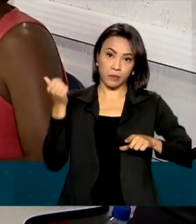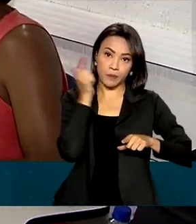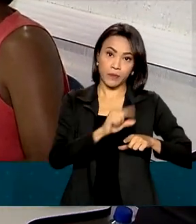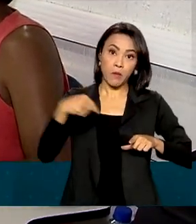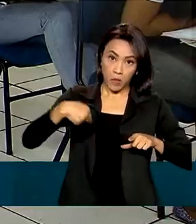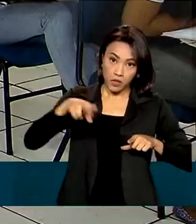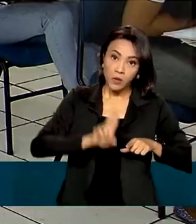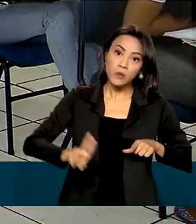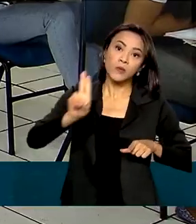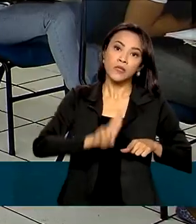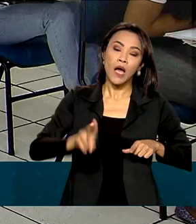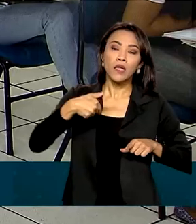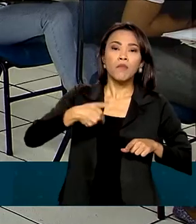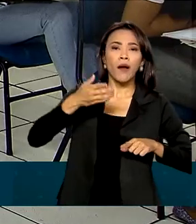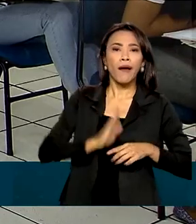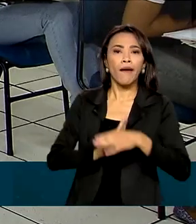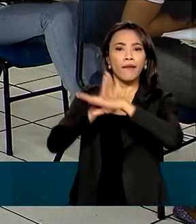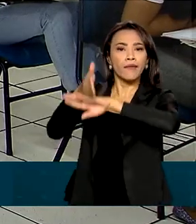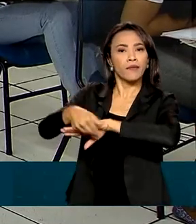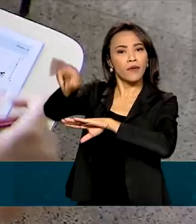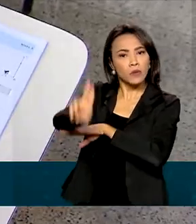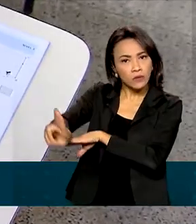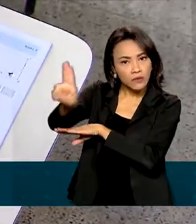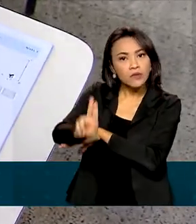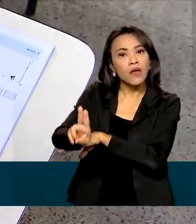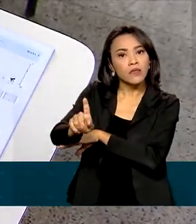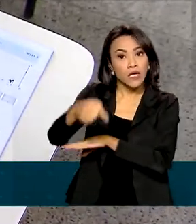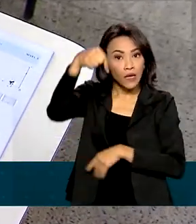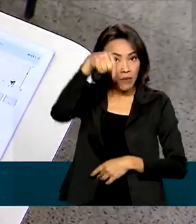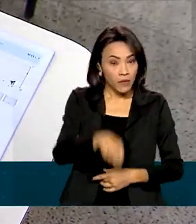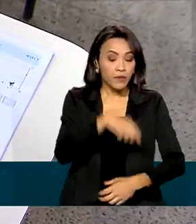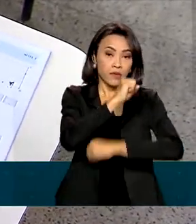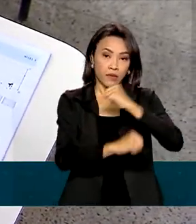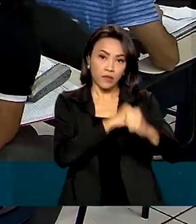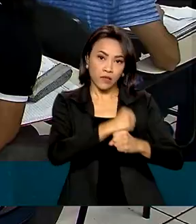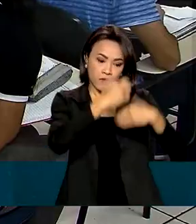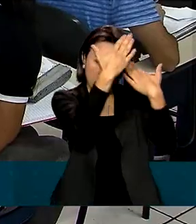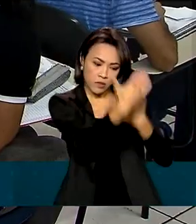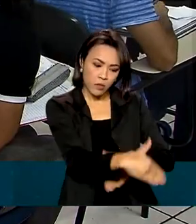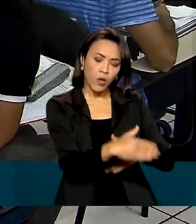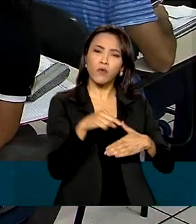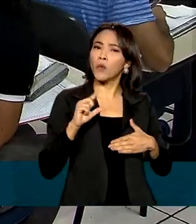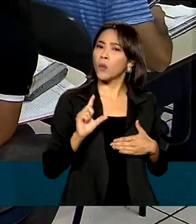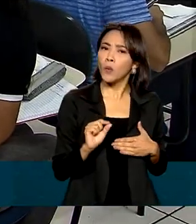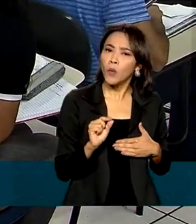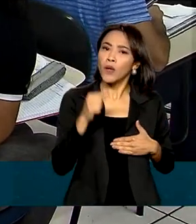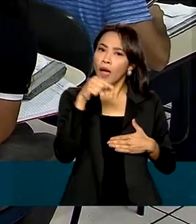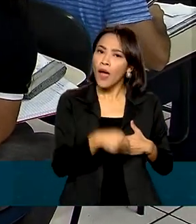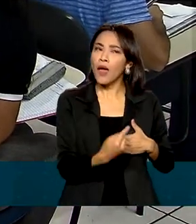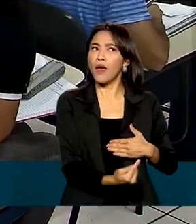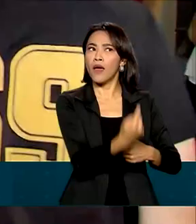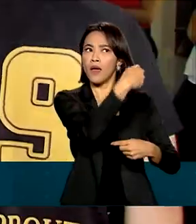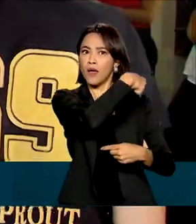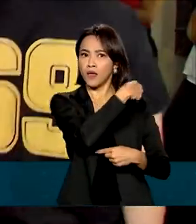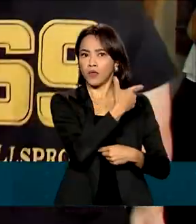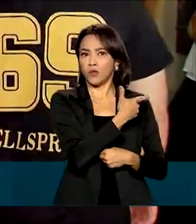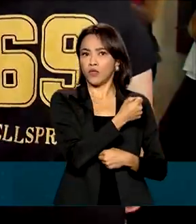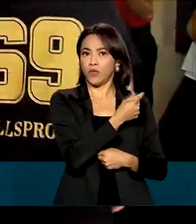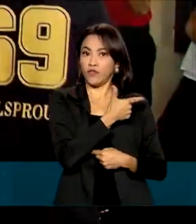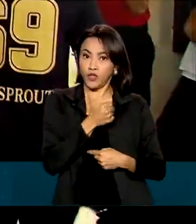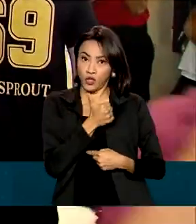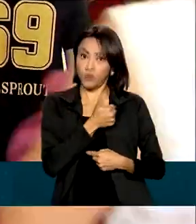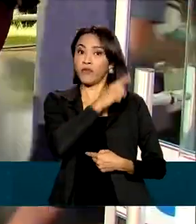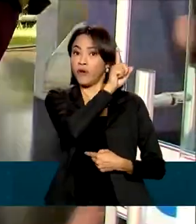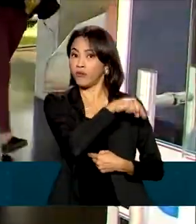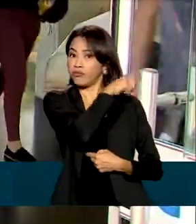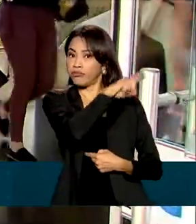ser usada para ingresso em faculdades. Neste ano, as provas correspondem à edição de 2021, que foi